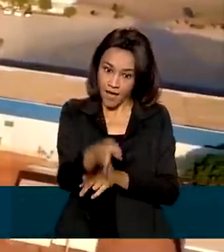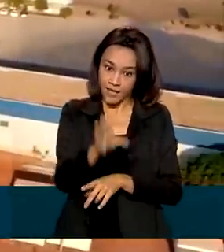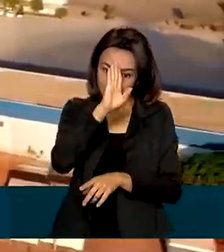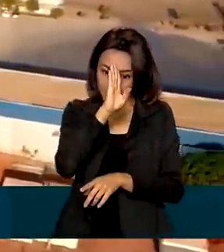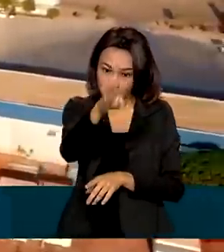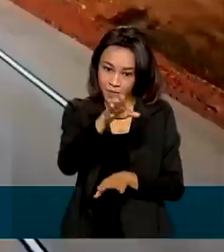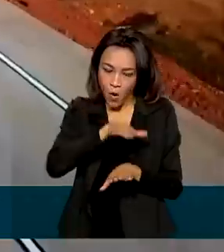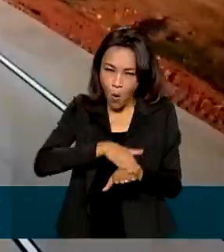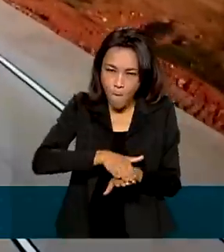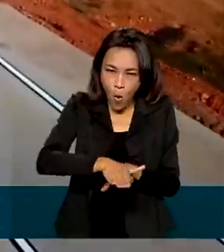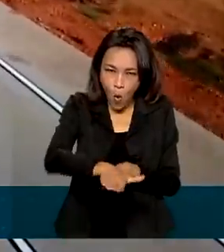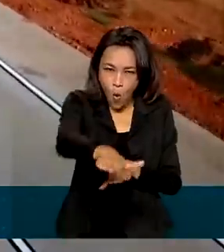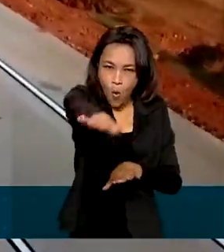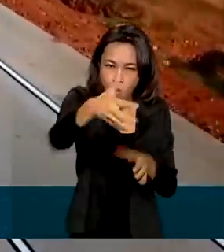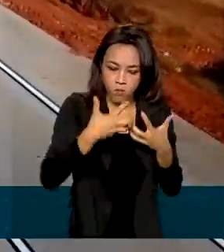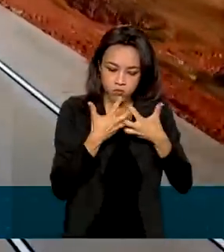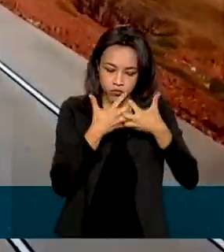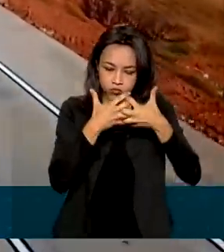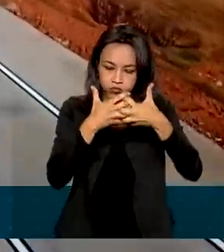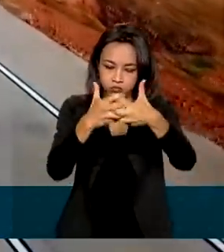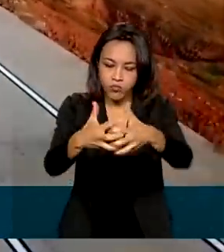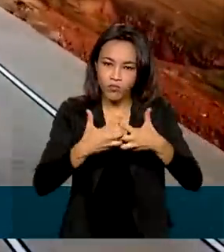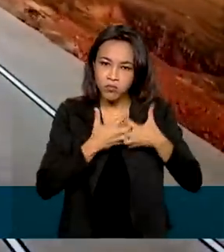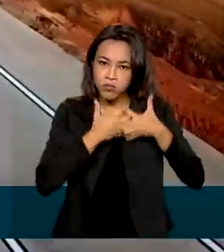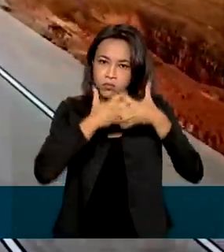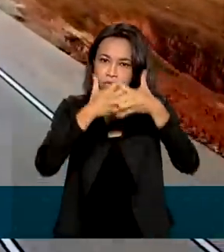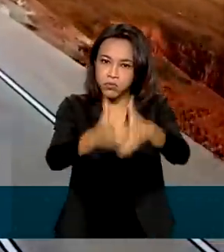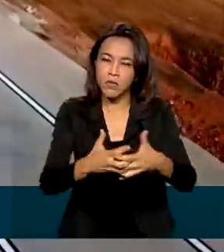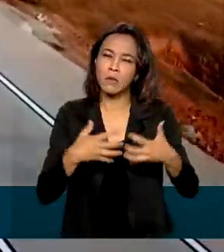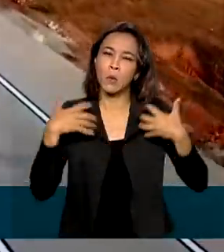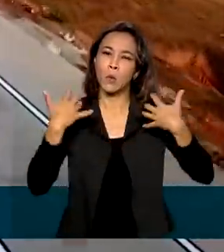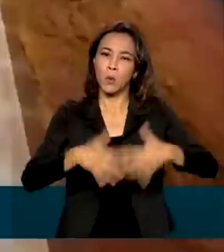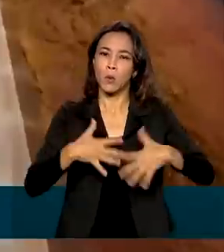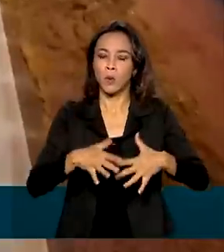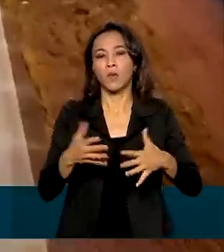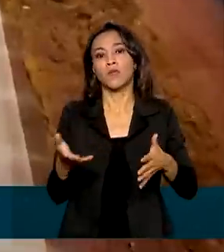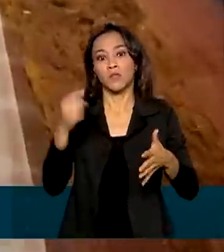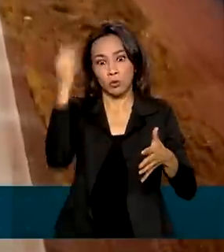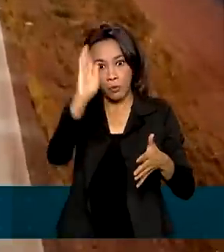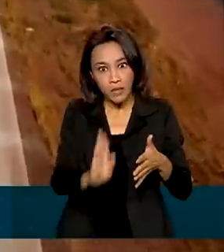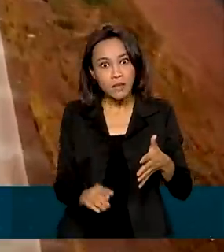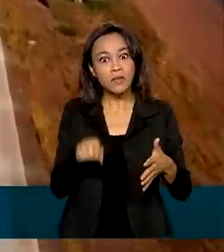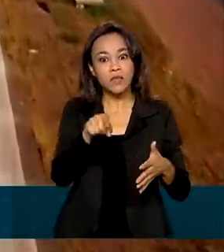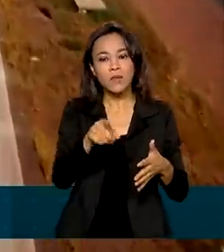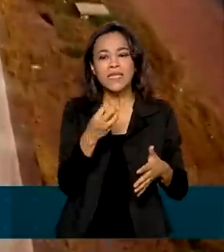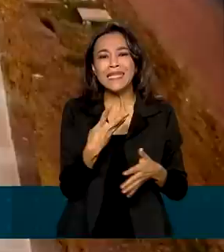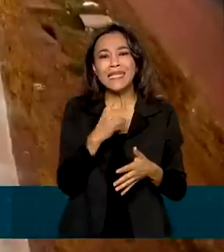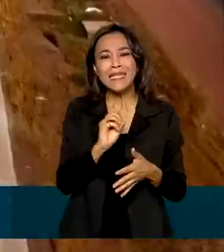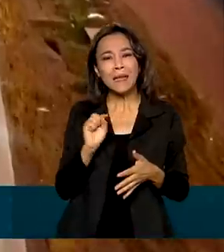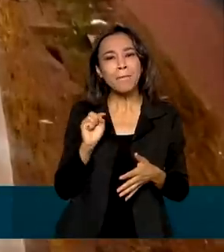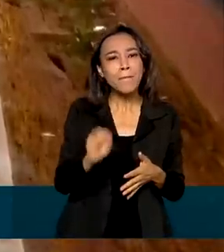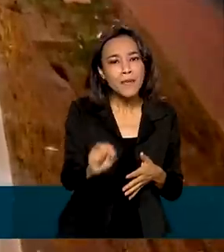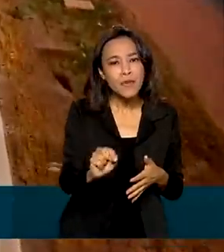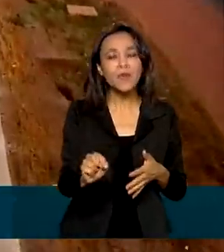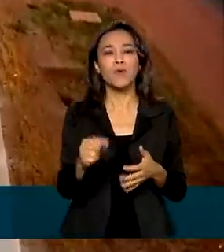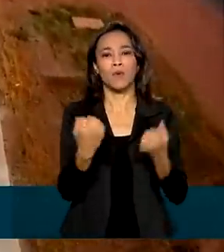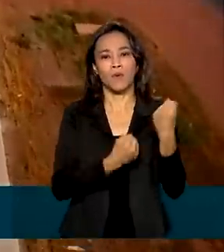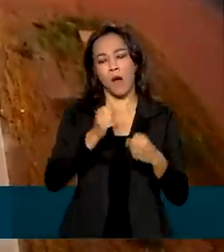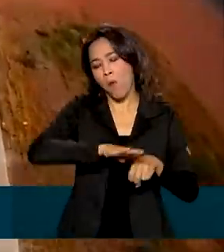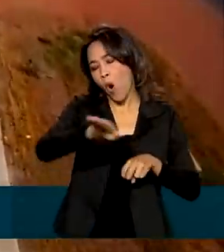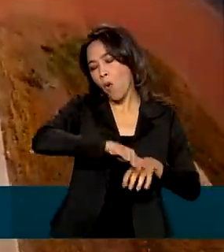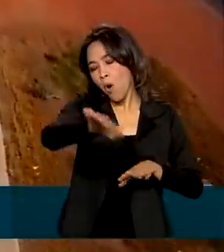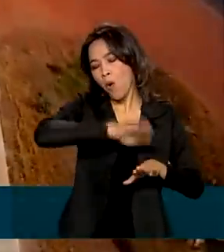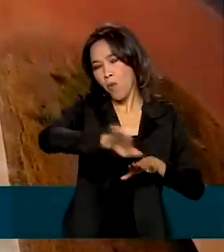rota do agronegócio no estado, maior produtor de grãos do país. Cerca de 30 mil veículos passam todos os dias pela